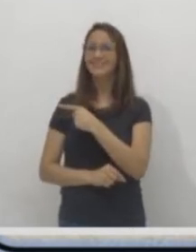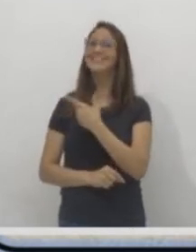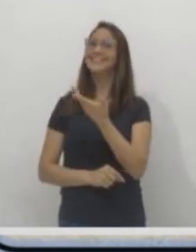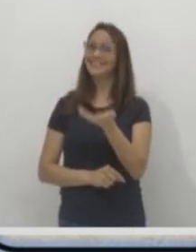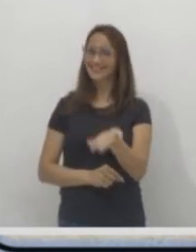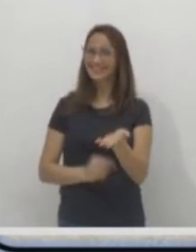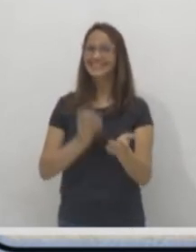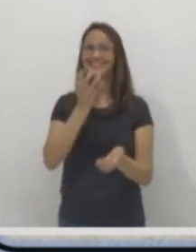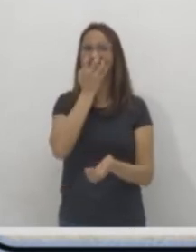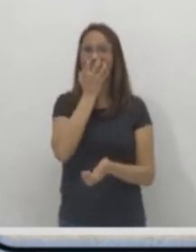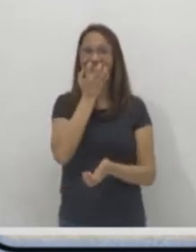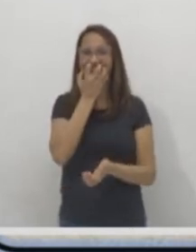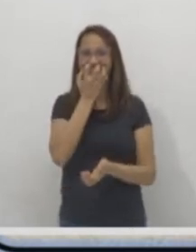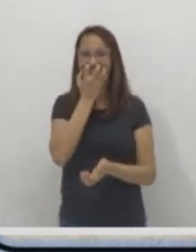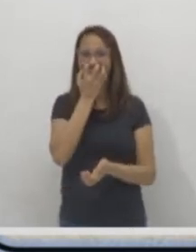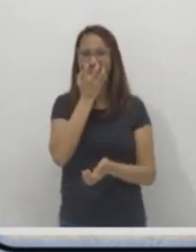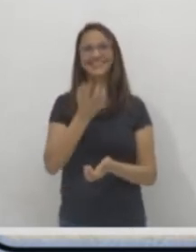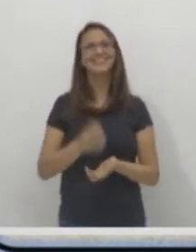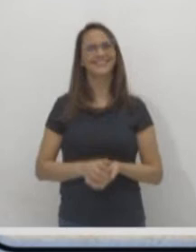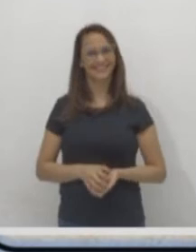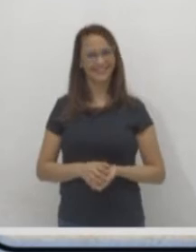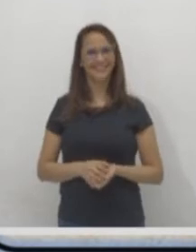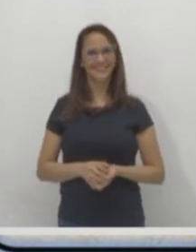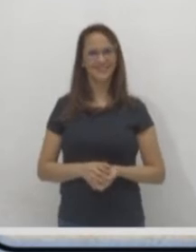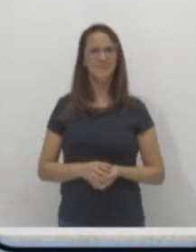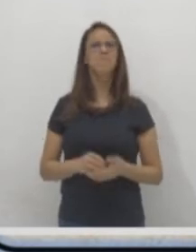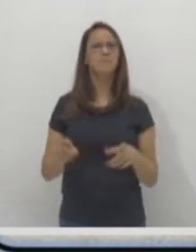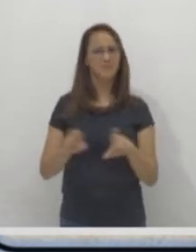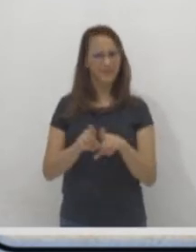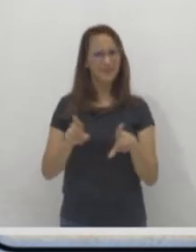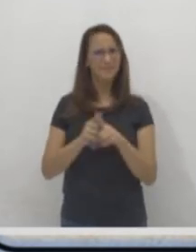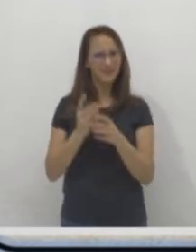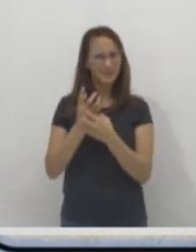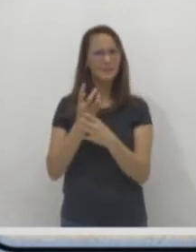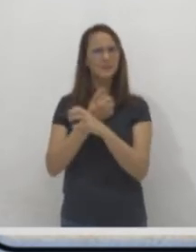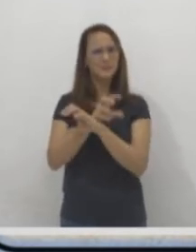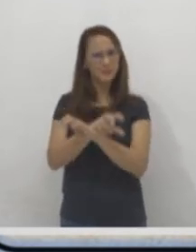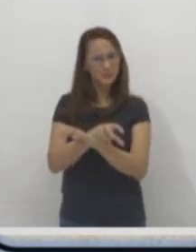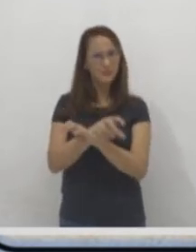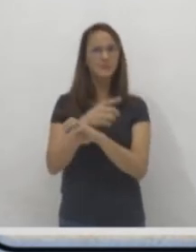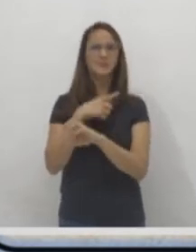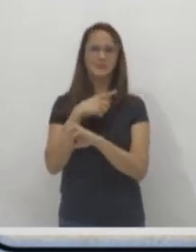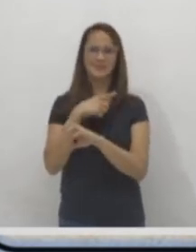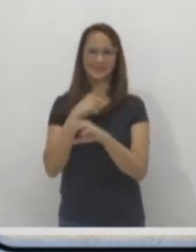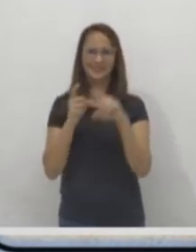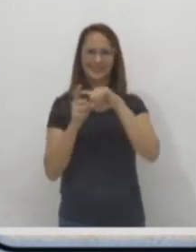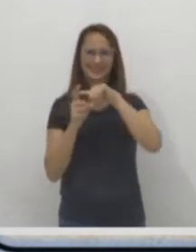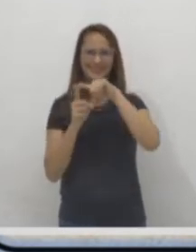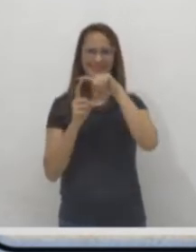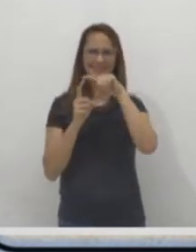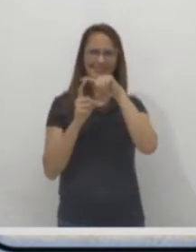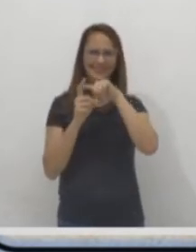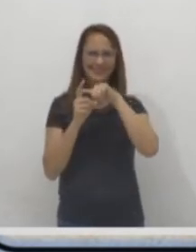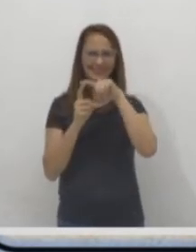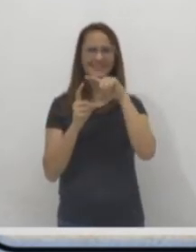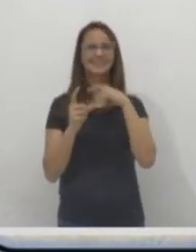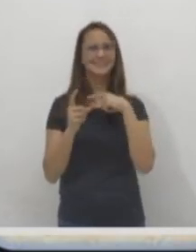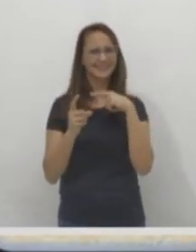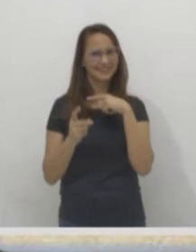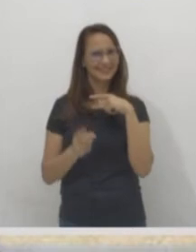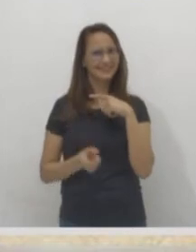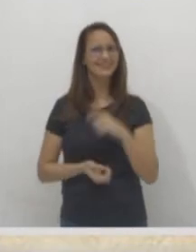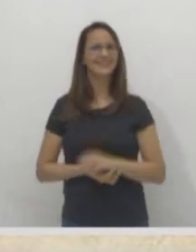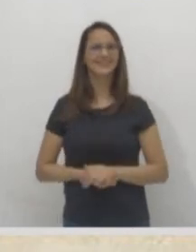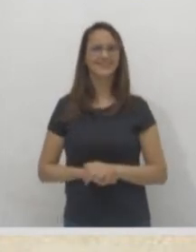Isso. É o seu cachorro. O cachorro também é animal vertebrado porque ele possui ossos. Estão ligados? Vamos ver os